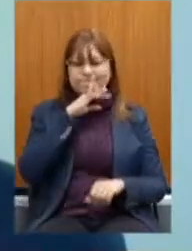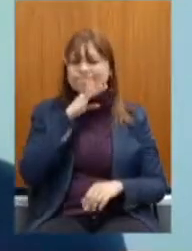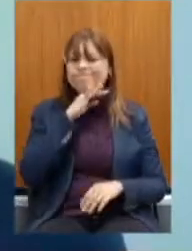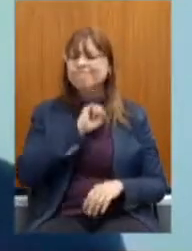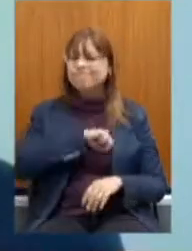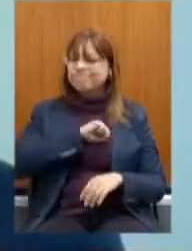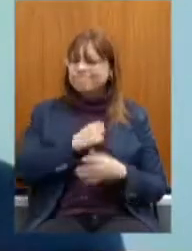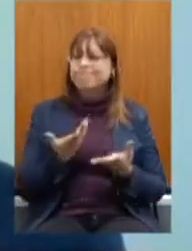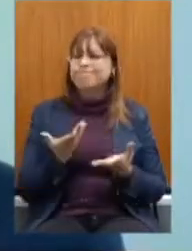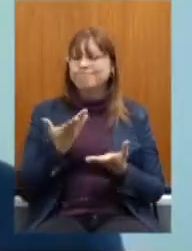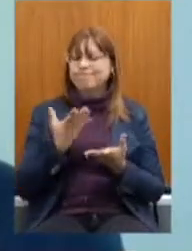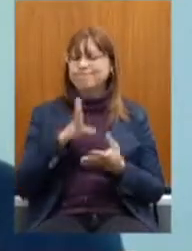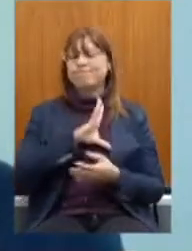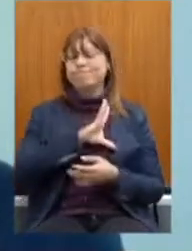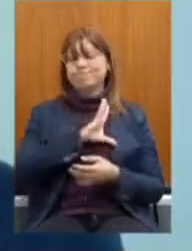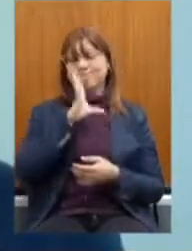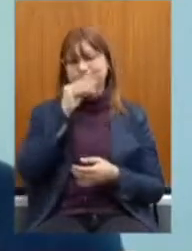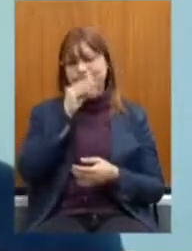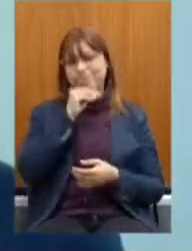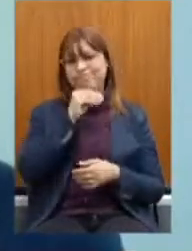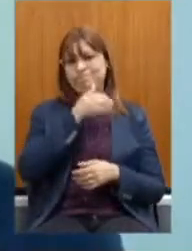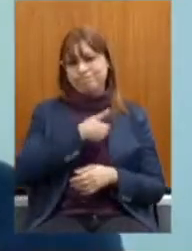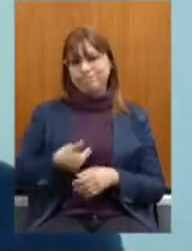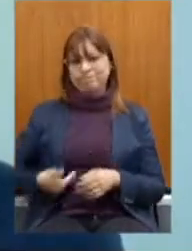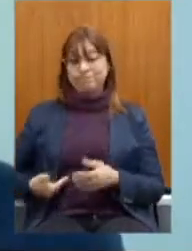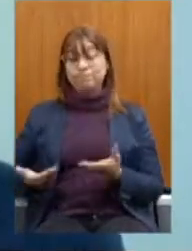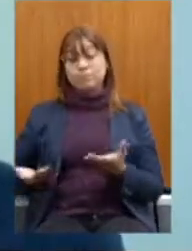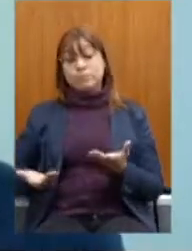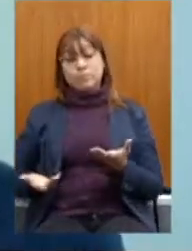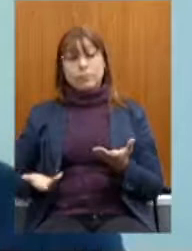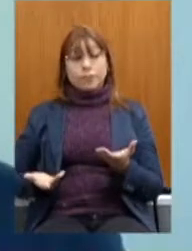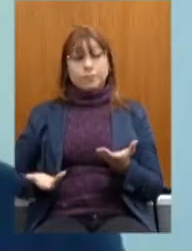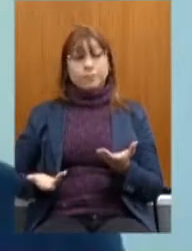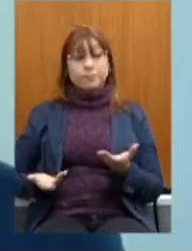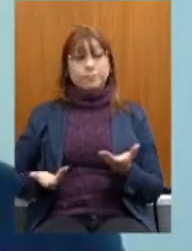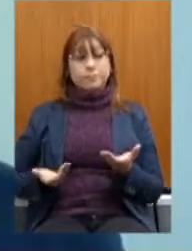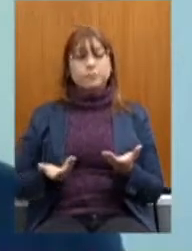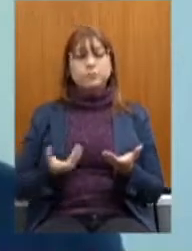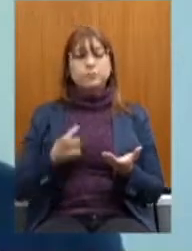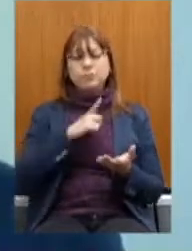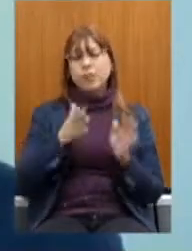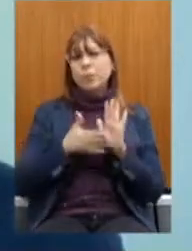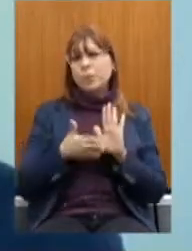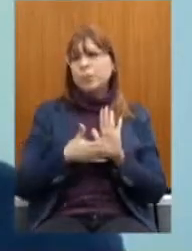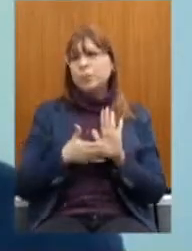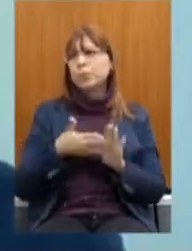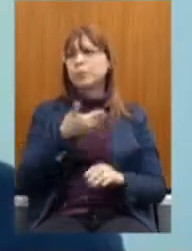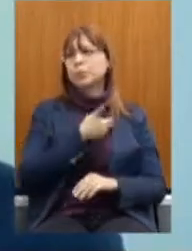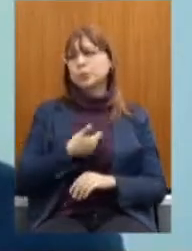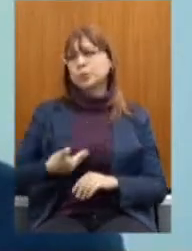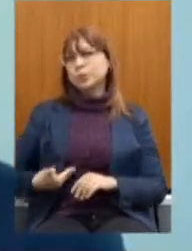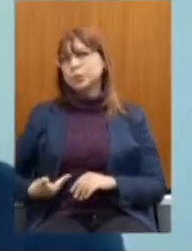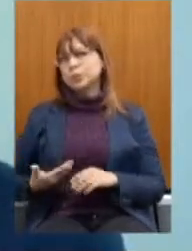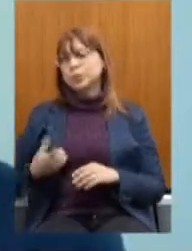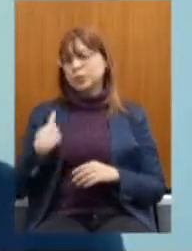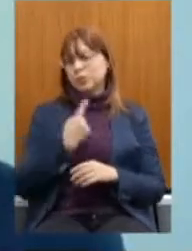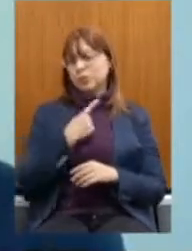O sindicato Ele tem visto Os números E as propostas Do governo Como